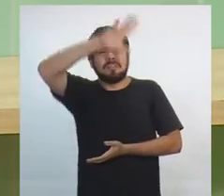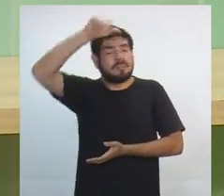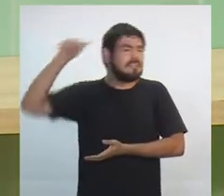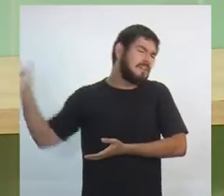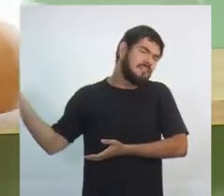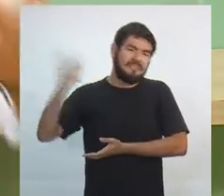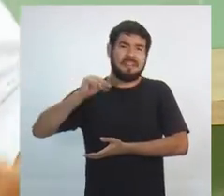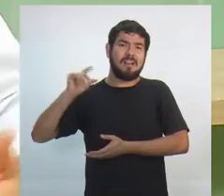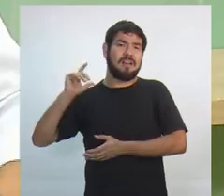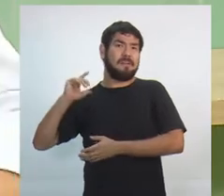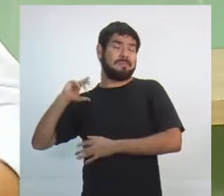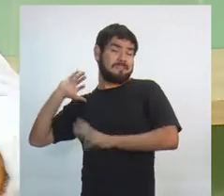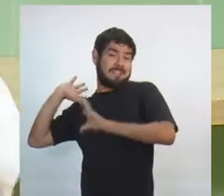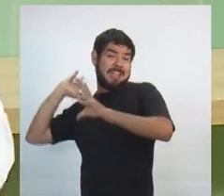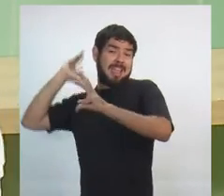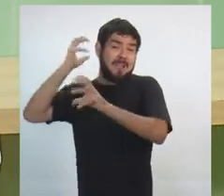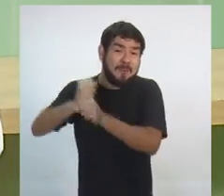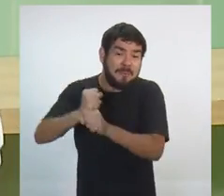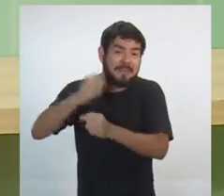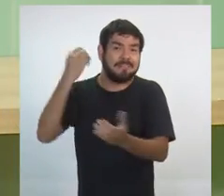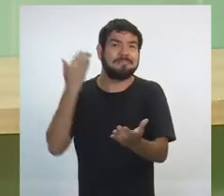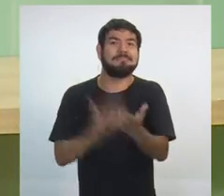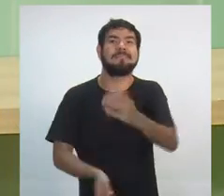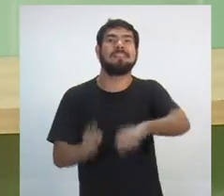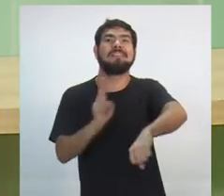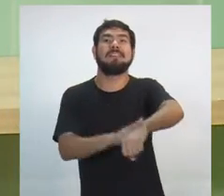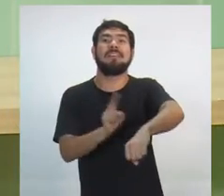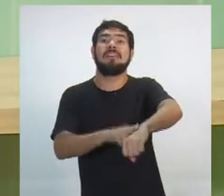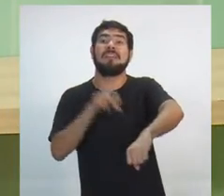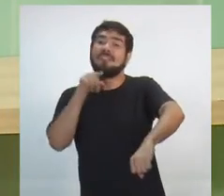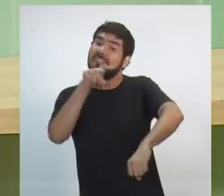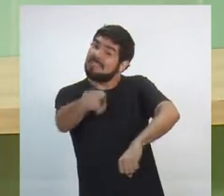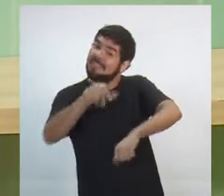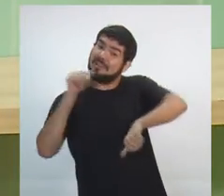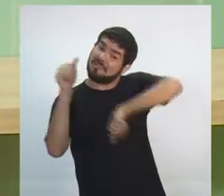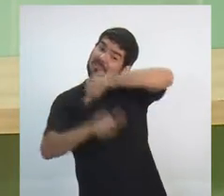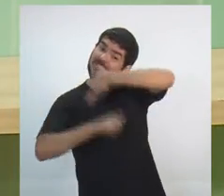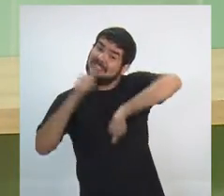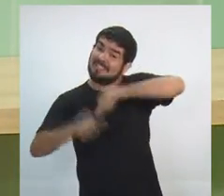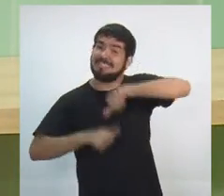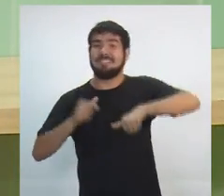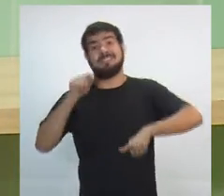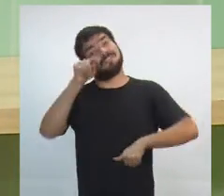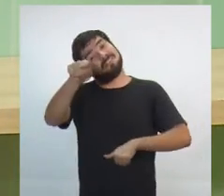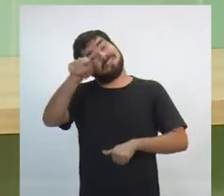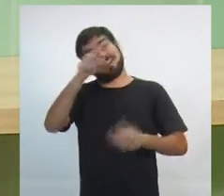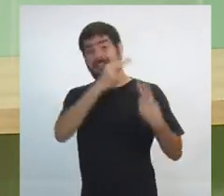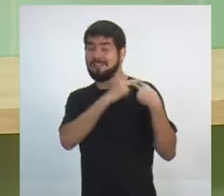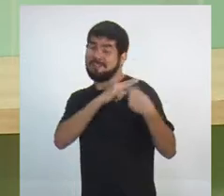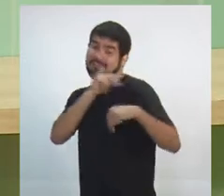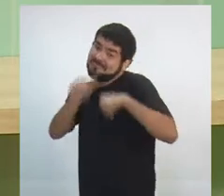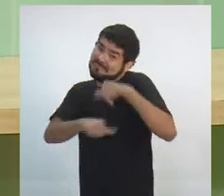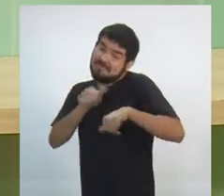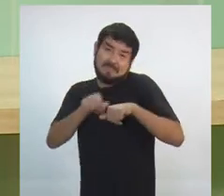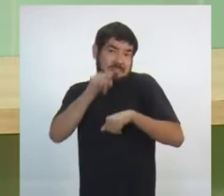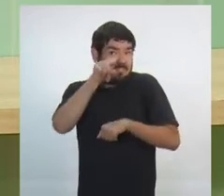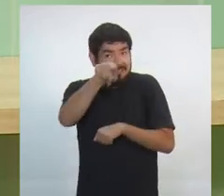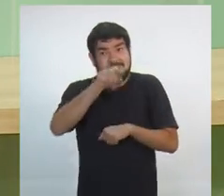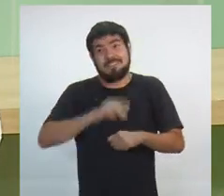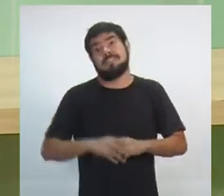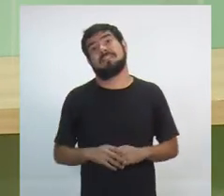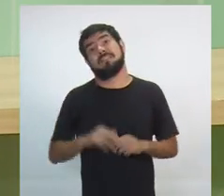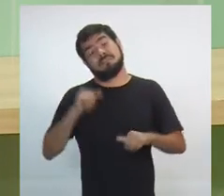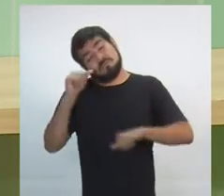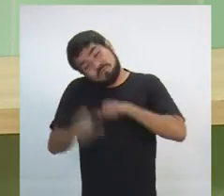recuperar o tempo perdido. E quem vai fazer essa mudança é você. Está diante de você a possibilidade de mudar.